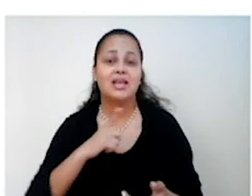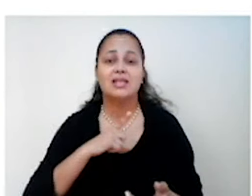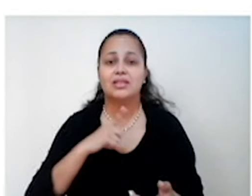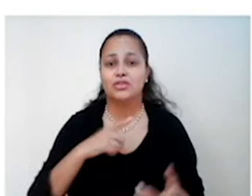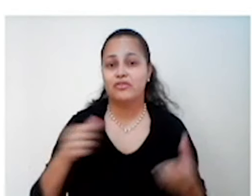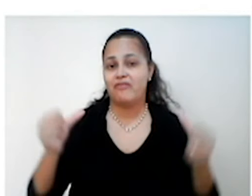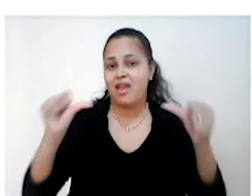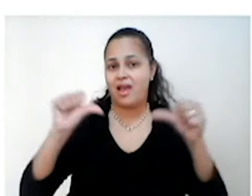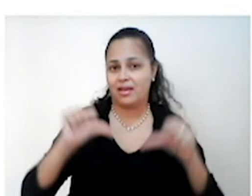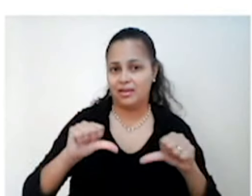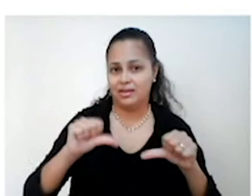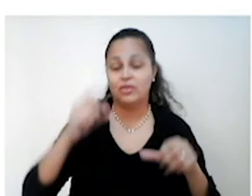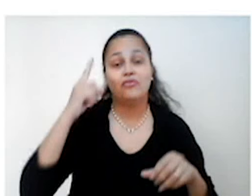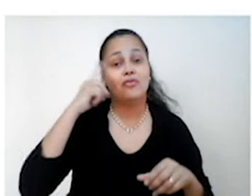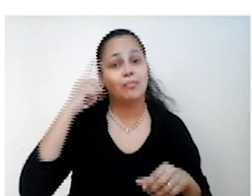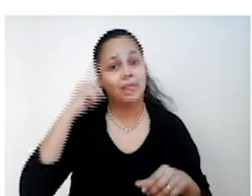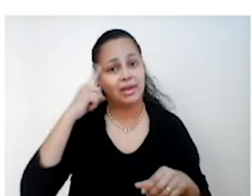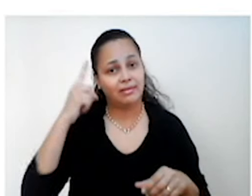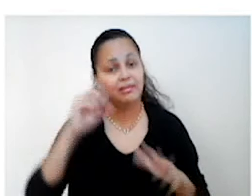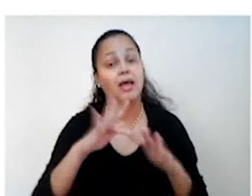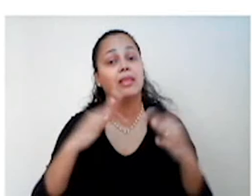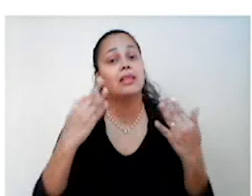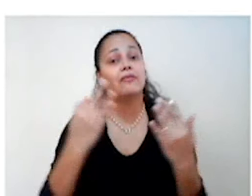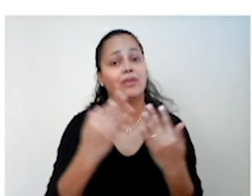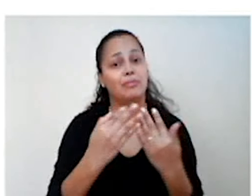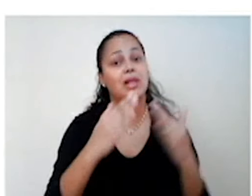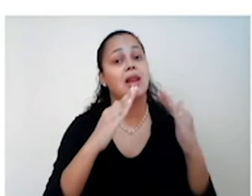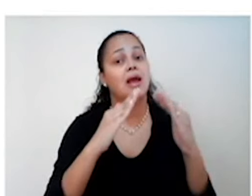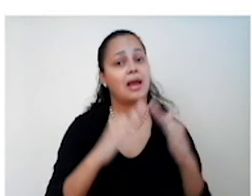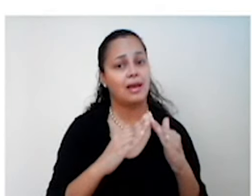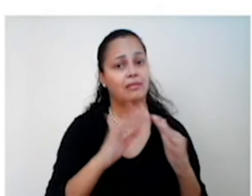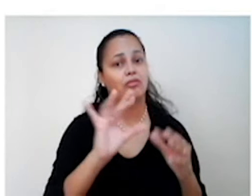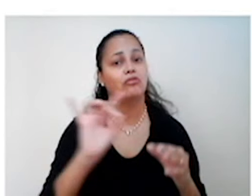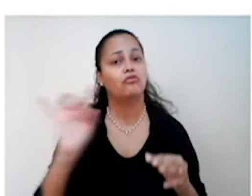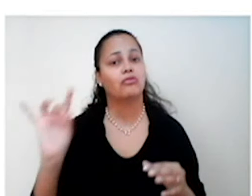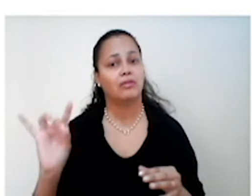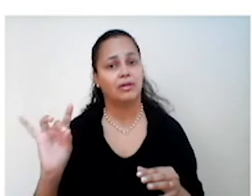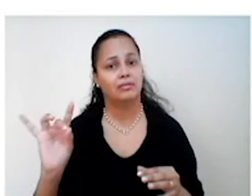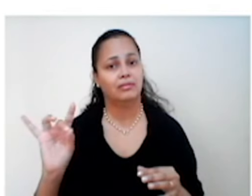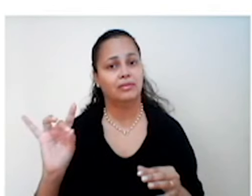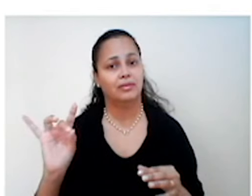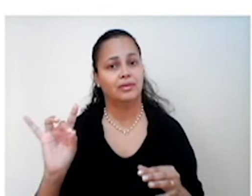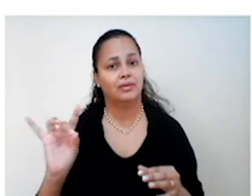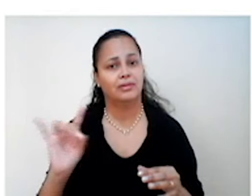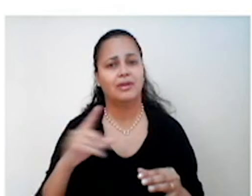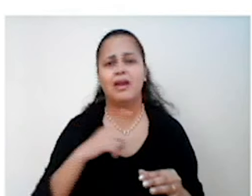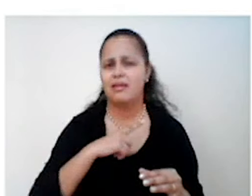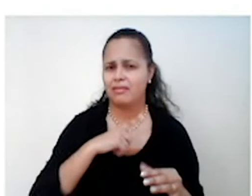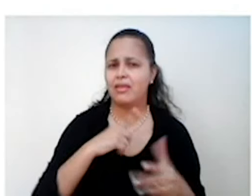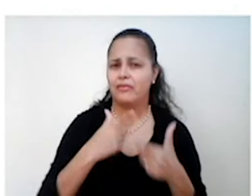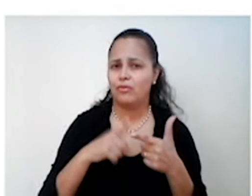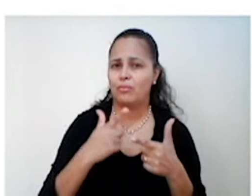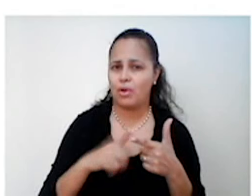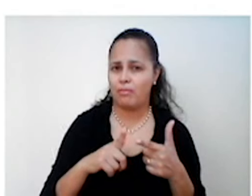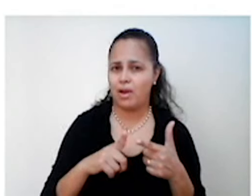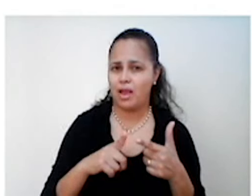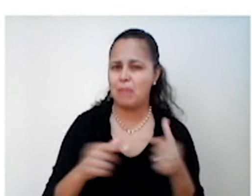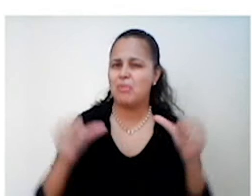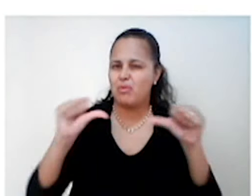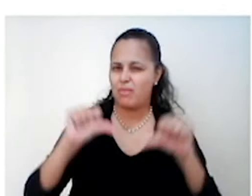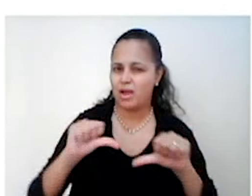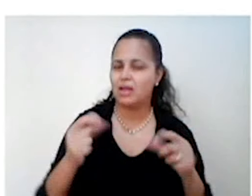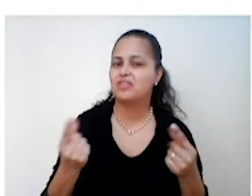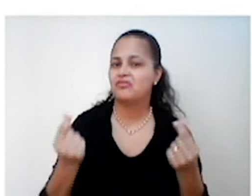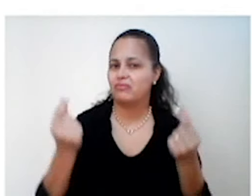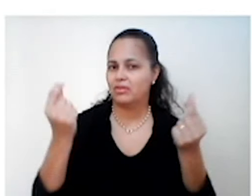pensar no seguinte, vamos pensar num ambiente familiar, vamos pensar na casa de cada um. Se acontece algum problema, uma crise financeira na